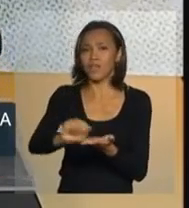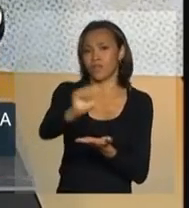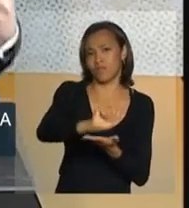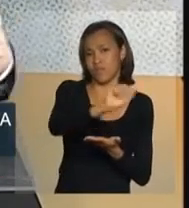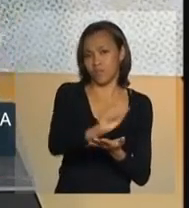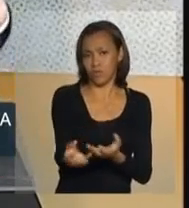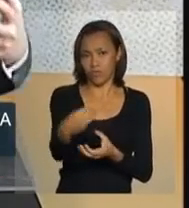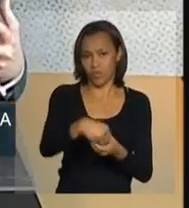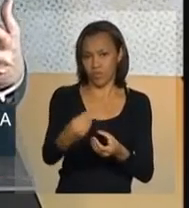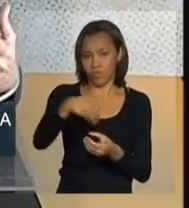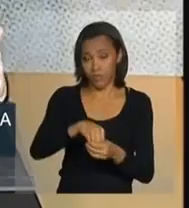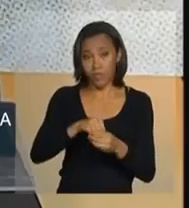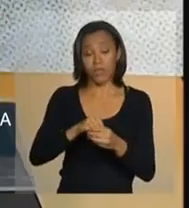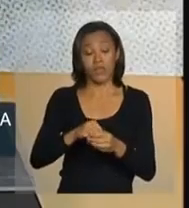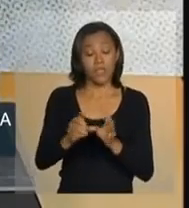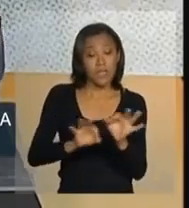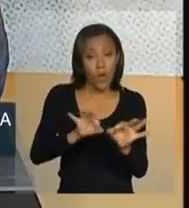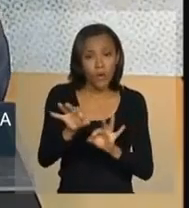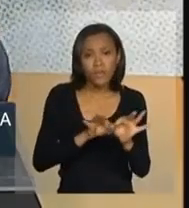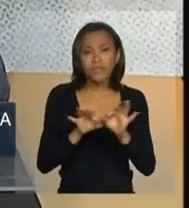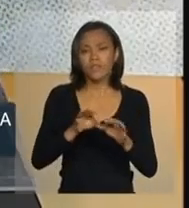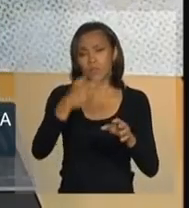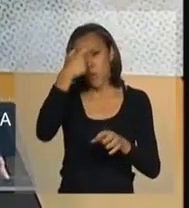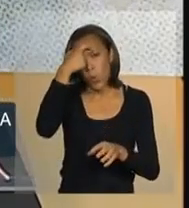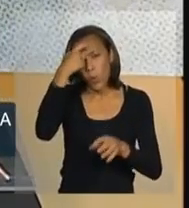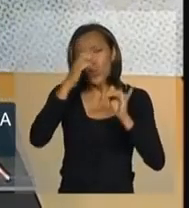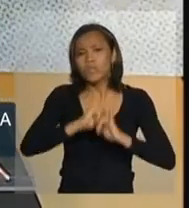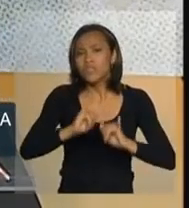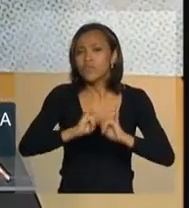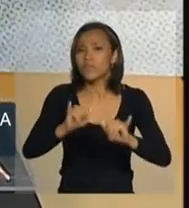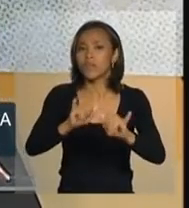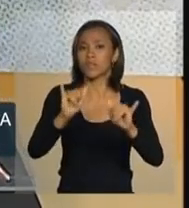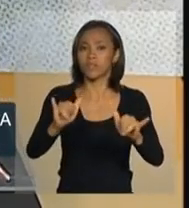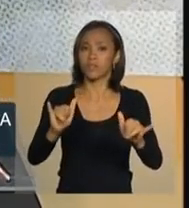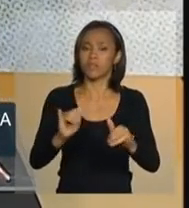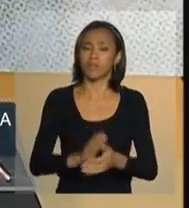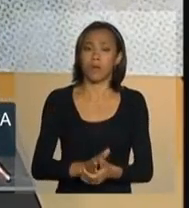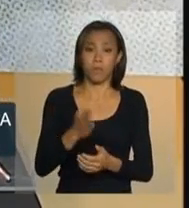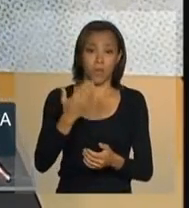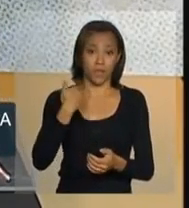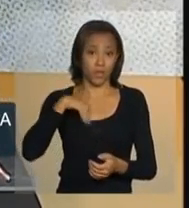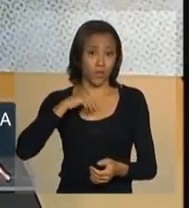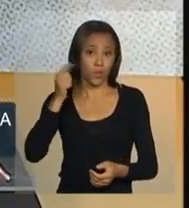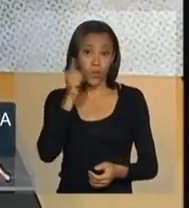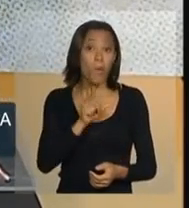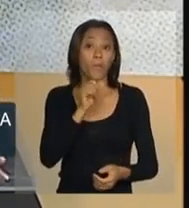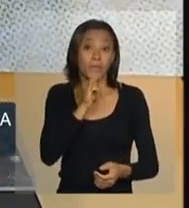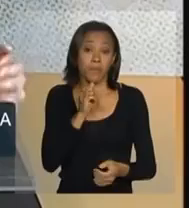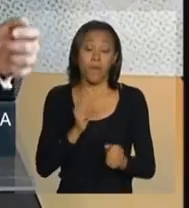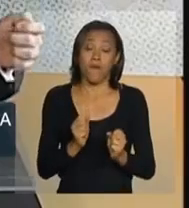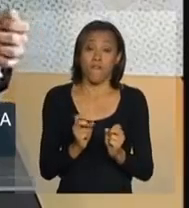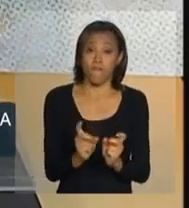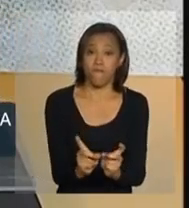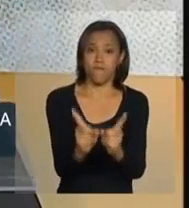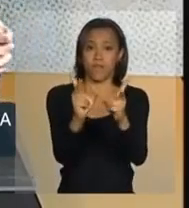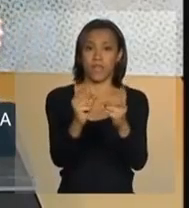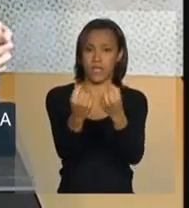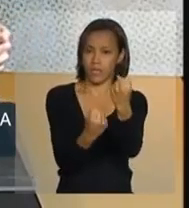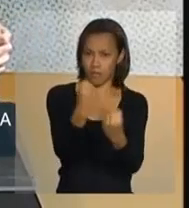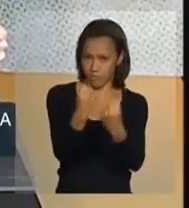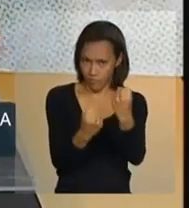inclusive, de ações de conscientização para se chegar, por exemplo, na venda do veículo, que seja